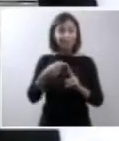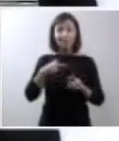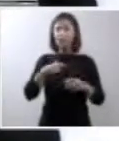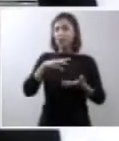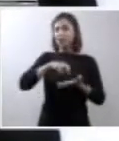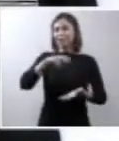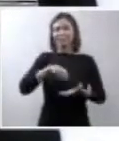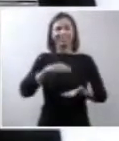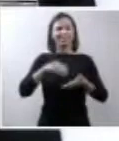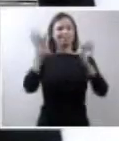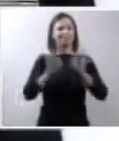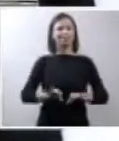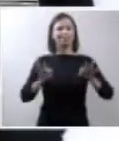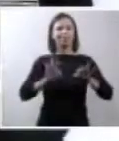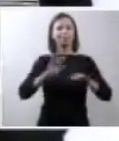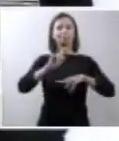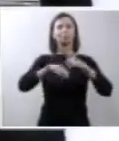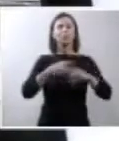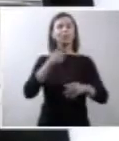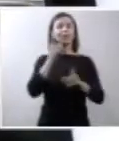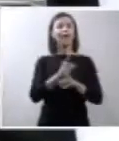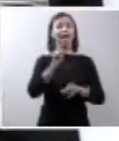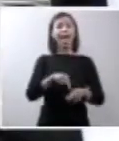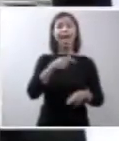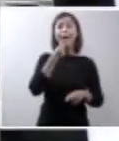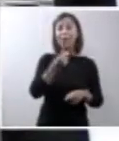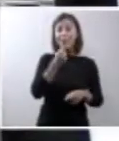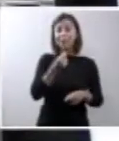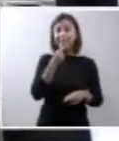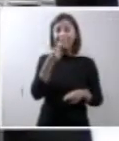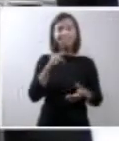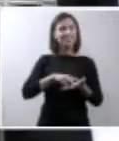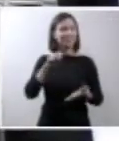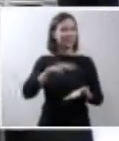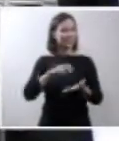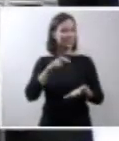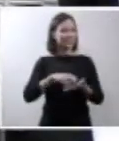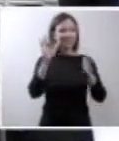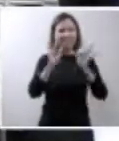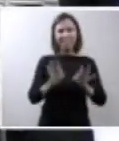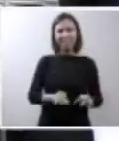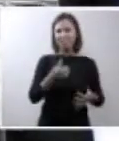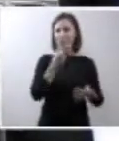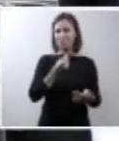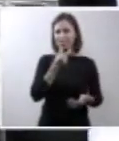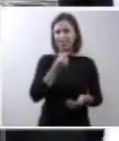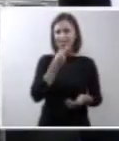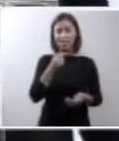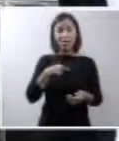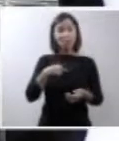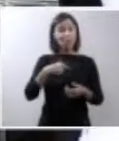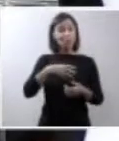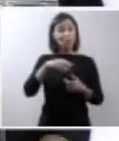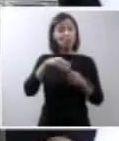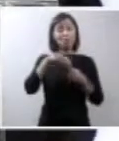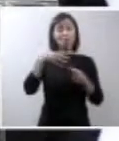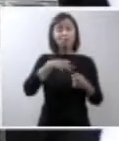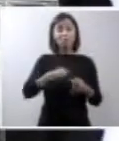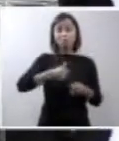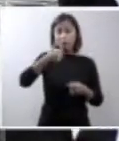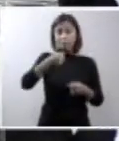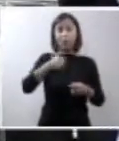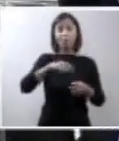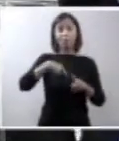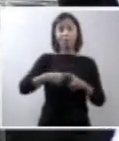para descobrir que era um menino aquilo para mim era tudo eu nunca tinha tido filho homem então além de ser o primeiro filho era o filho homem